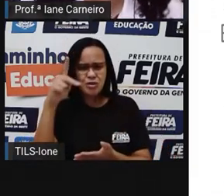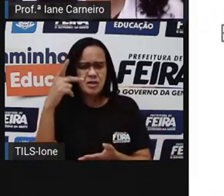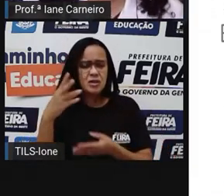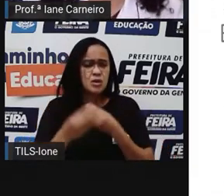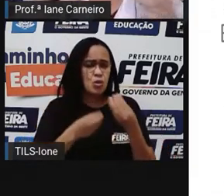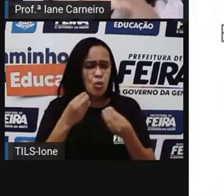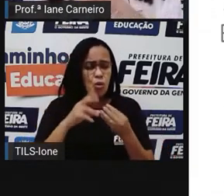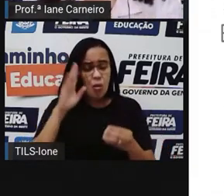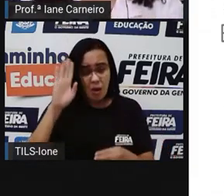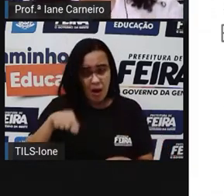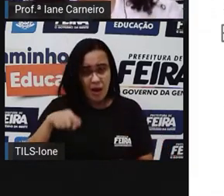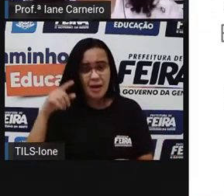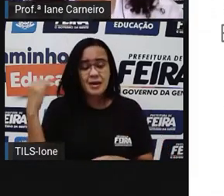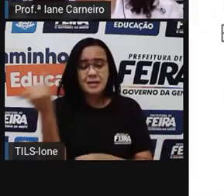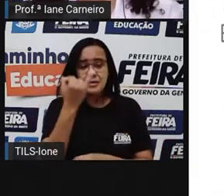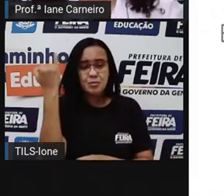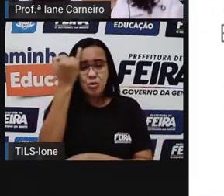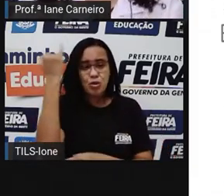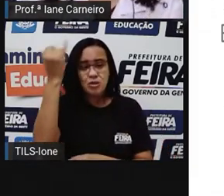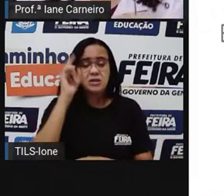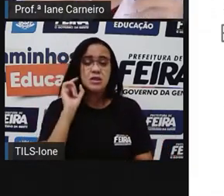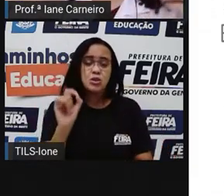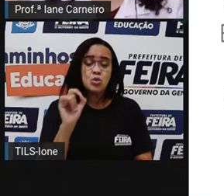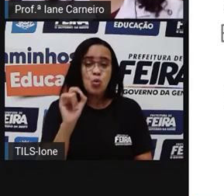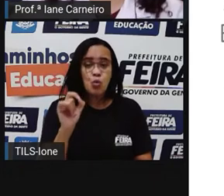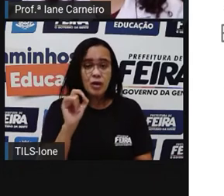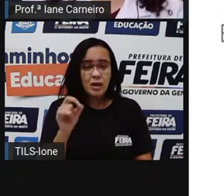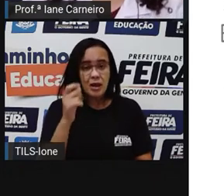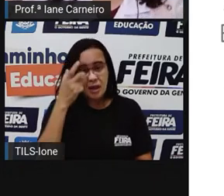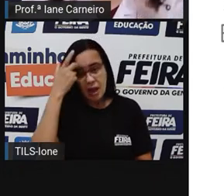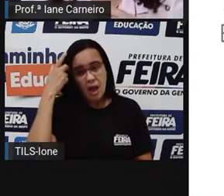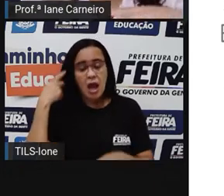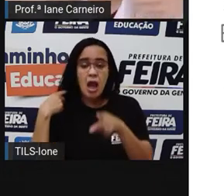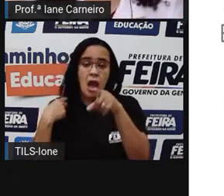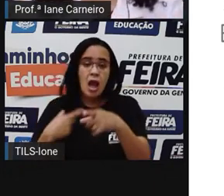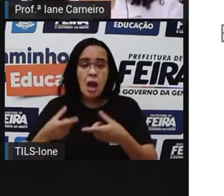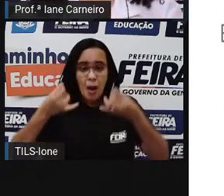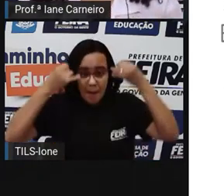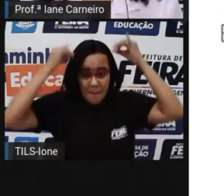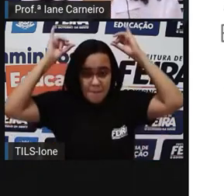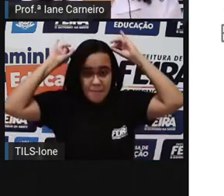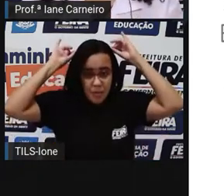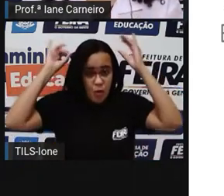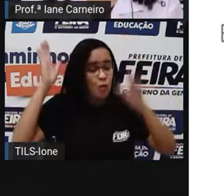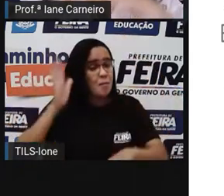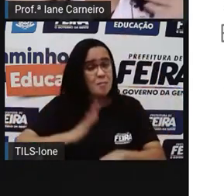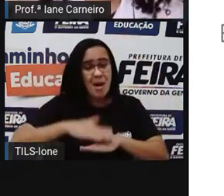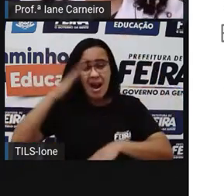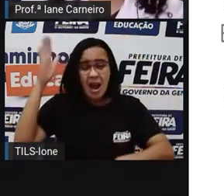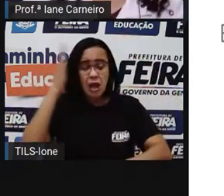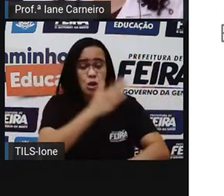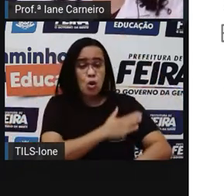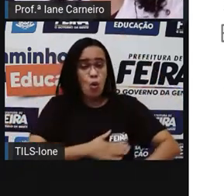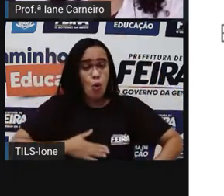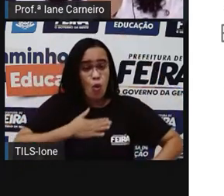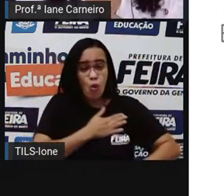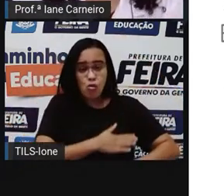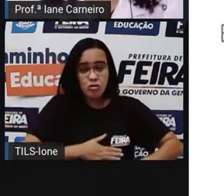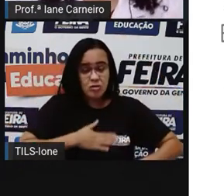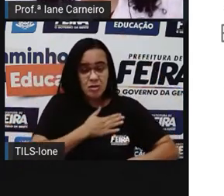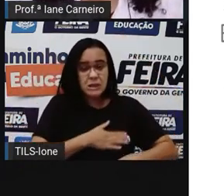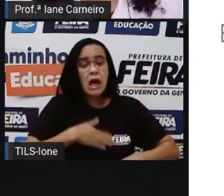Mais importante de um fazendeiro. Tinha um fazendeiro que era, assim, apaixonado por esse boi. Era um boi que ganhava